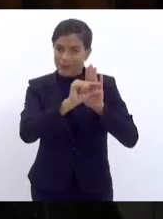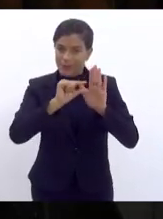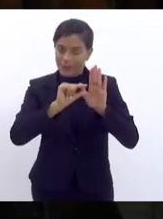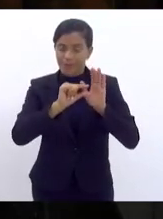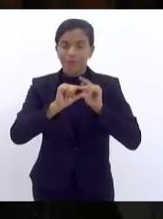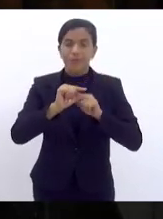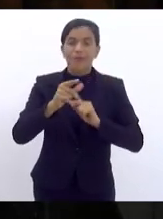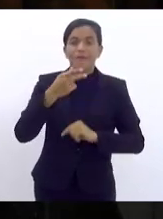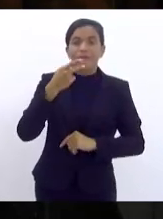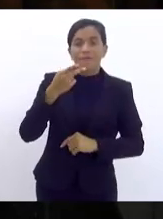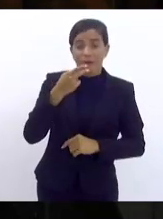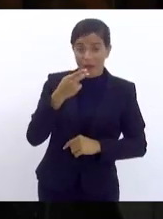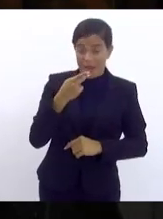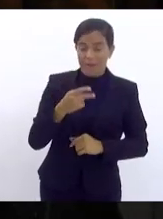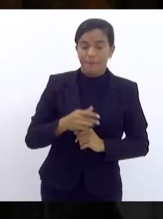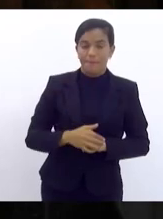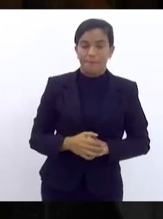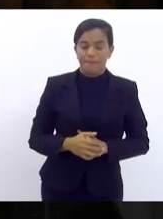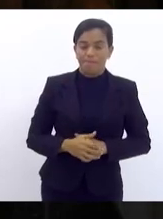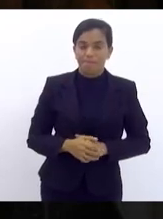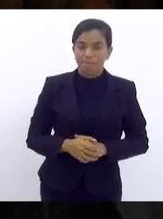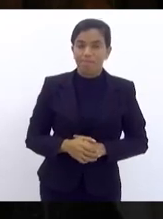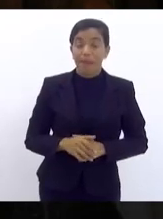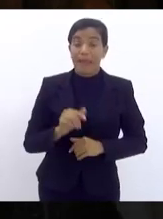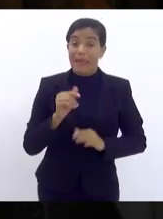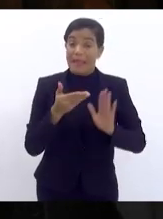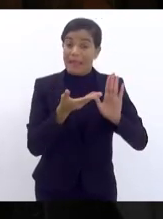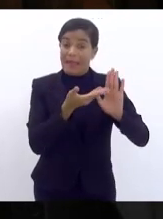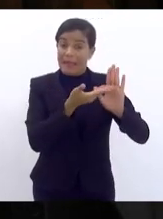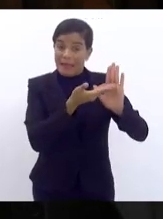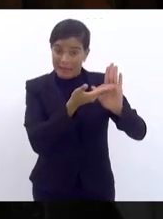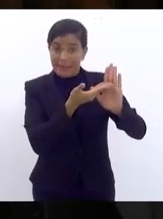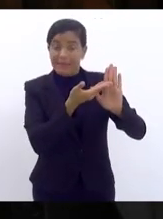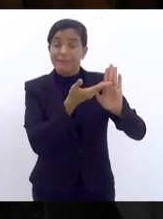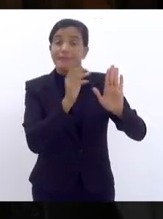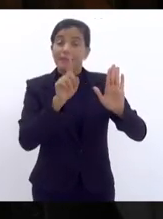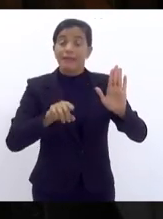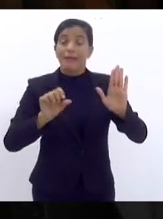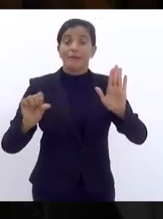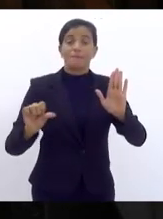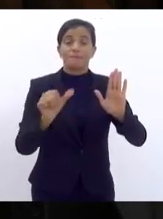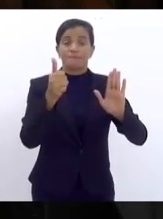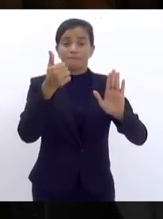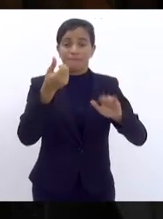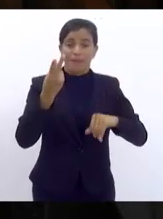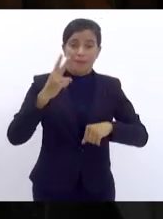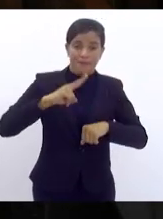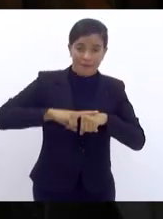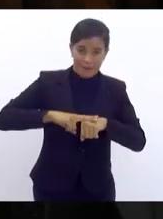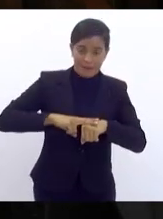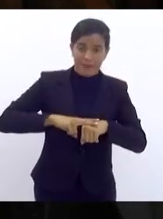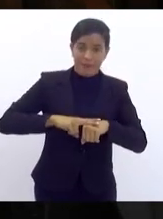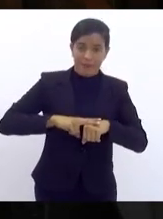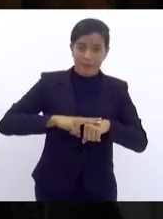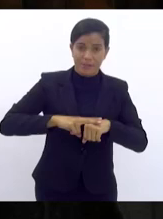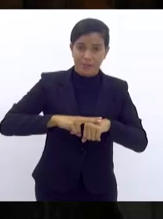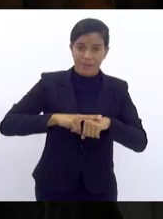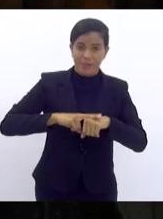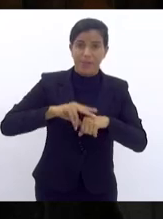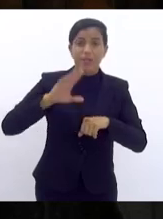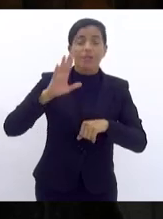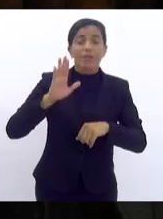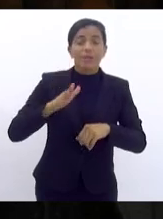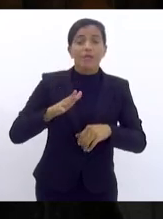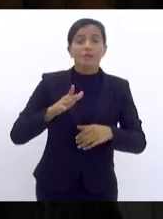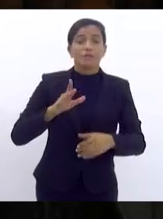diz o deputado André Correia, esta é a primeira vez, desde a promulgação